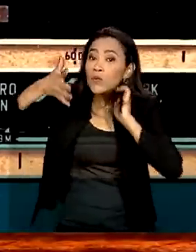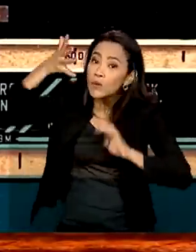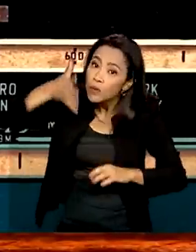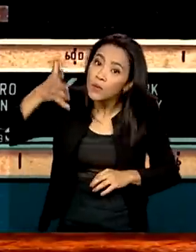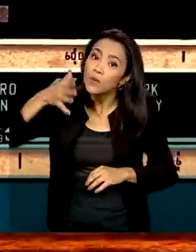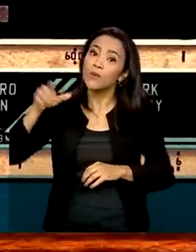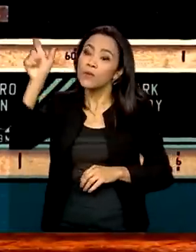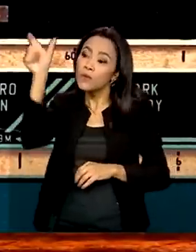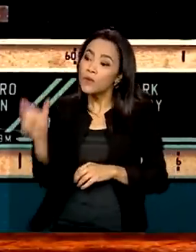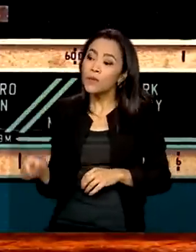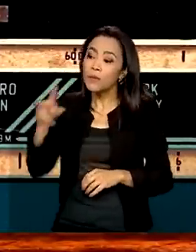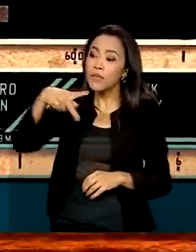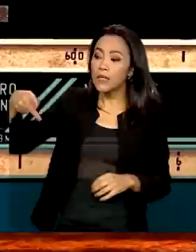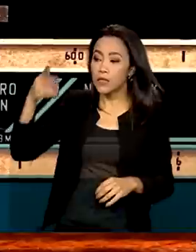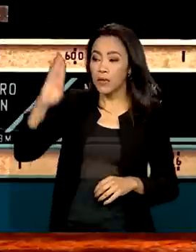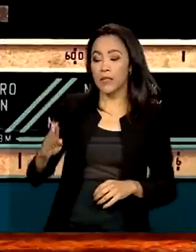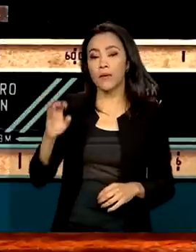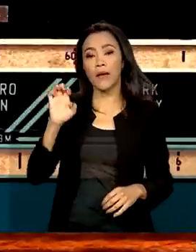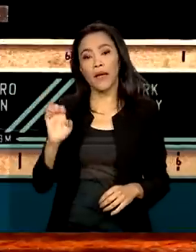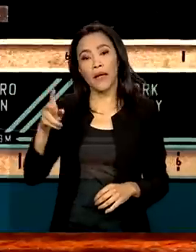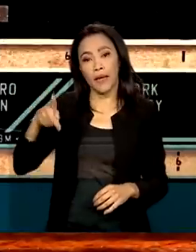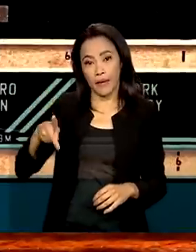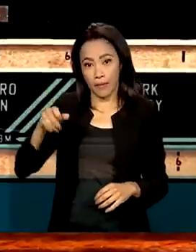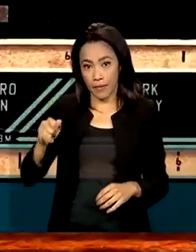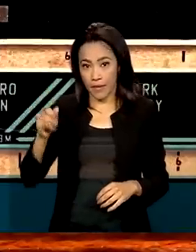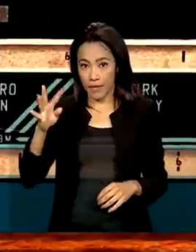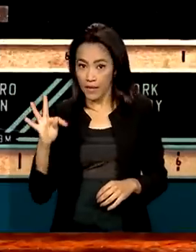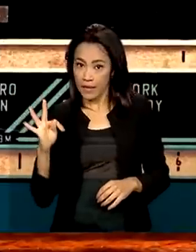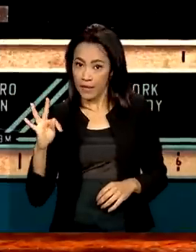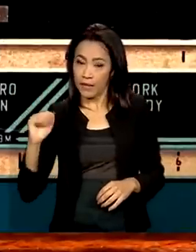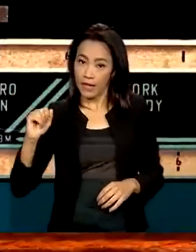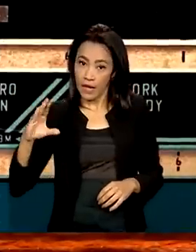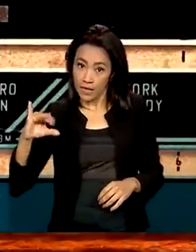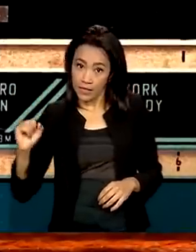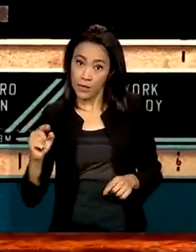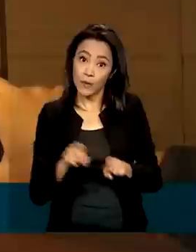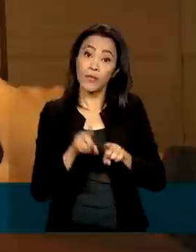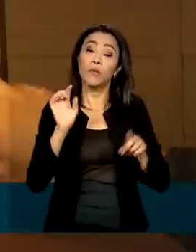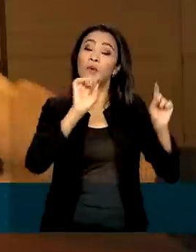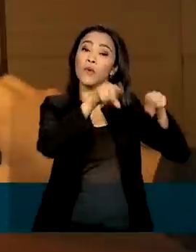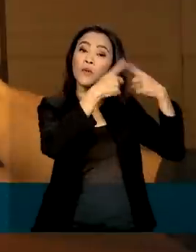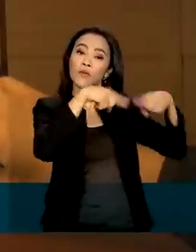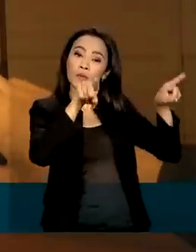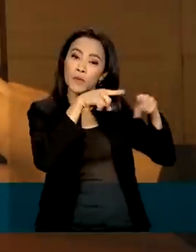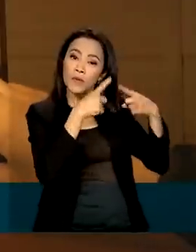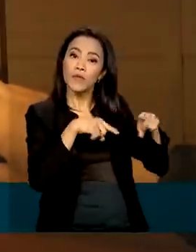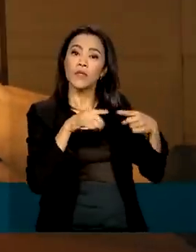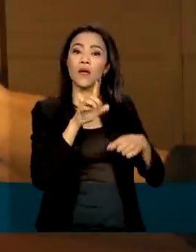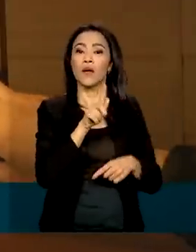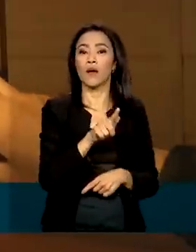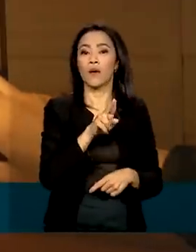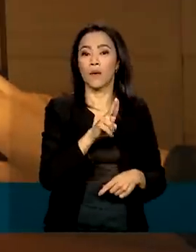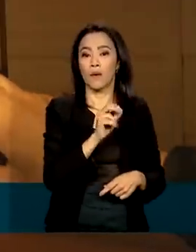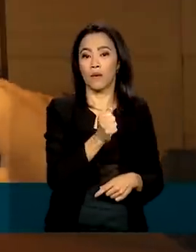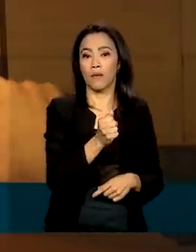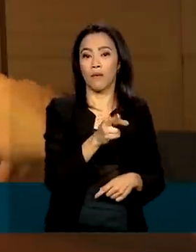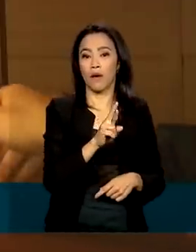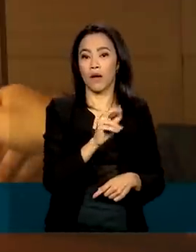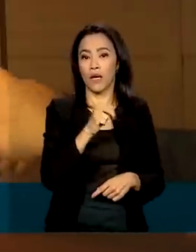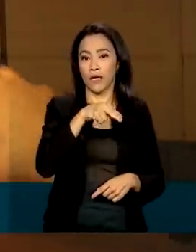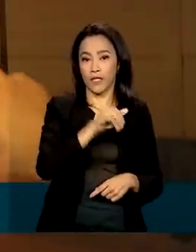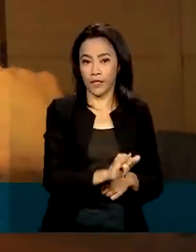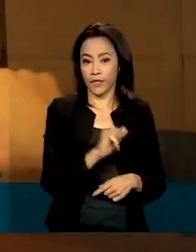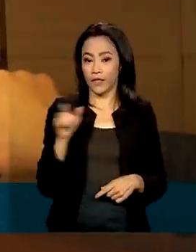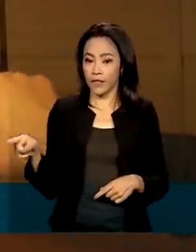Epitácio Pessoa, e a execução da ópera O Guarani, de Carlos Gomes, o brasileiro começava a se familiarizar